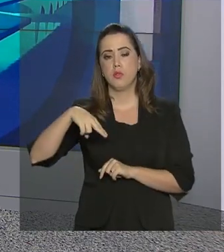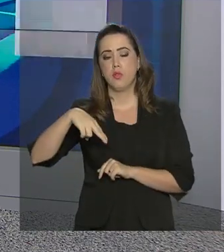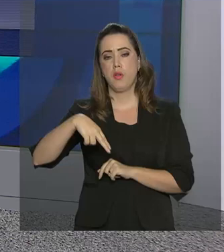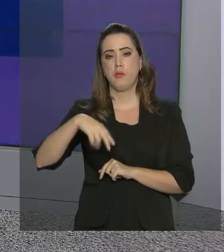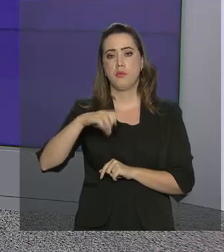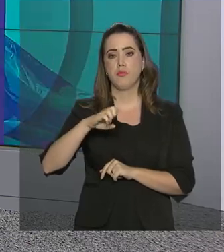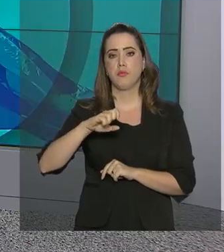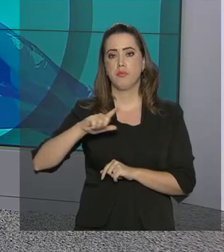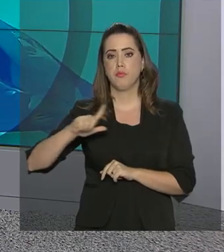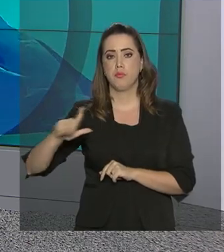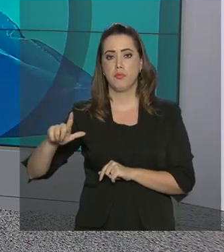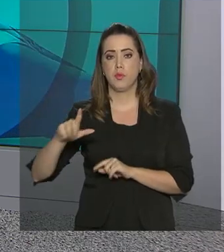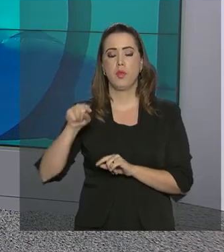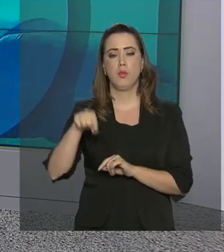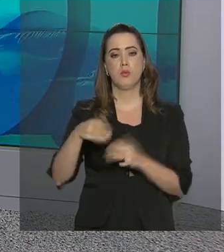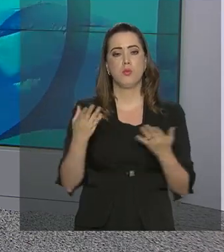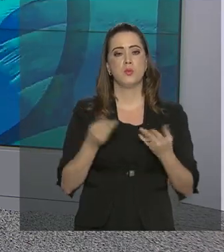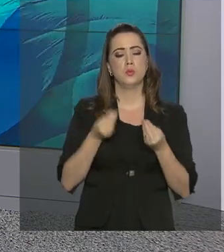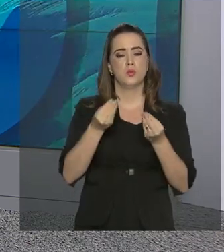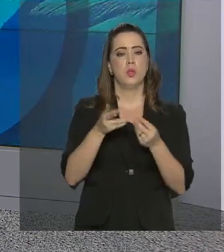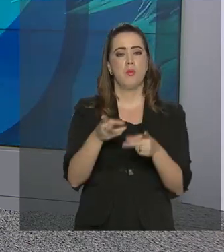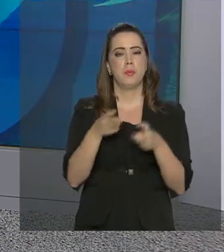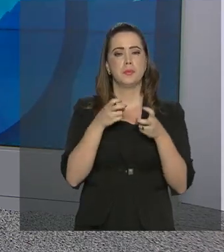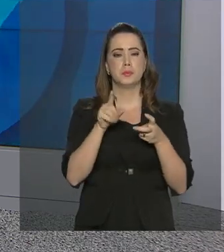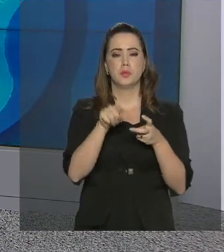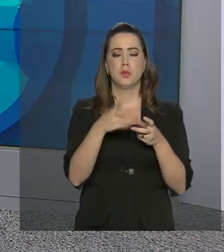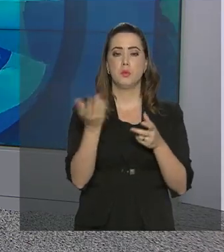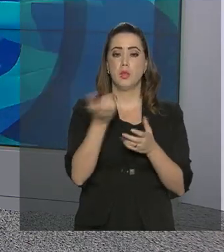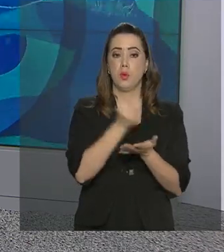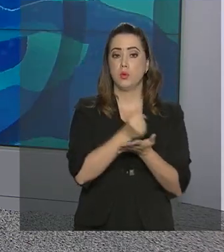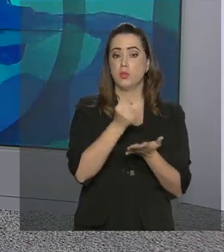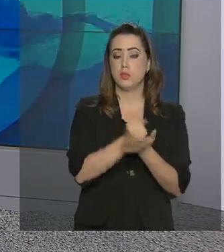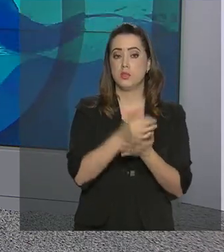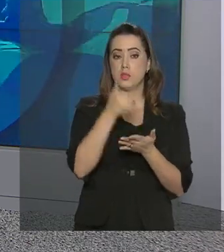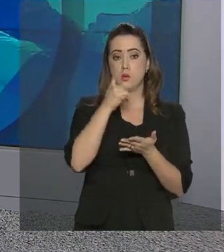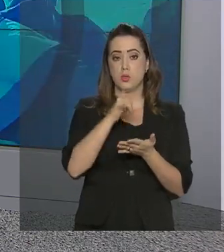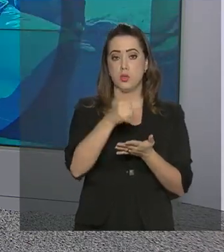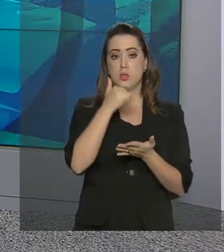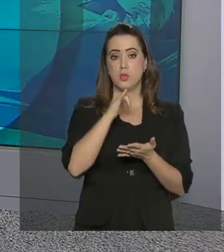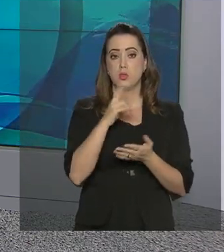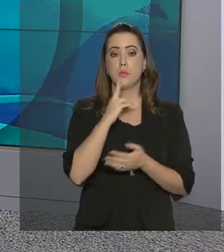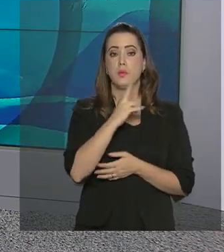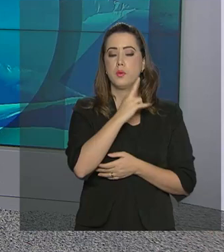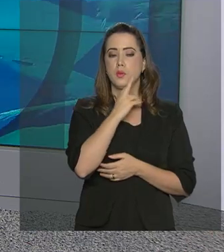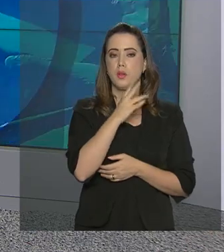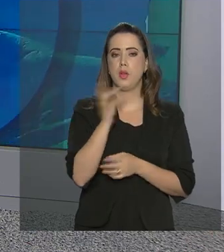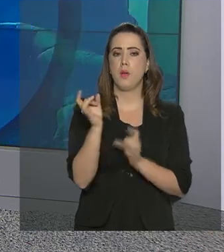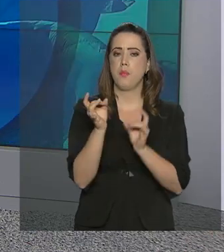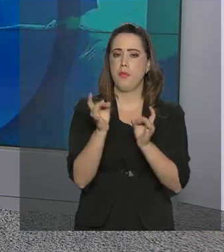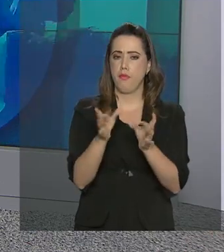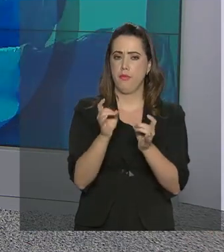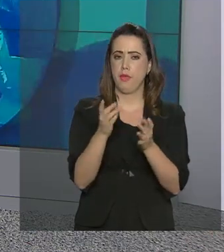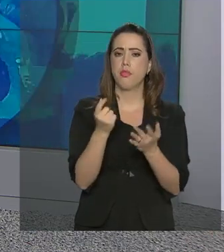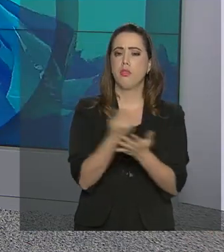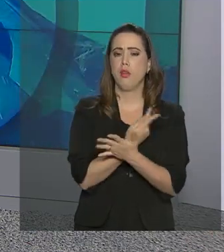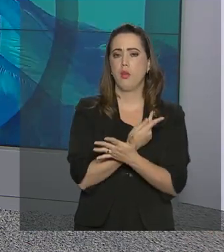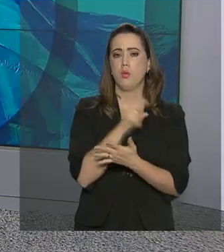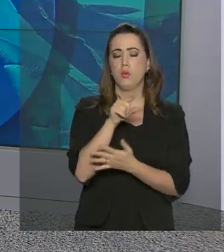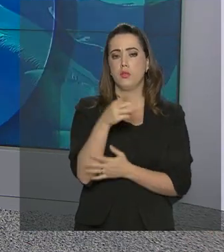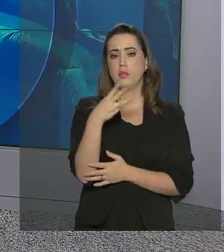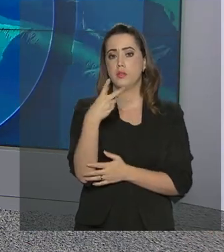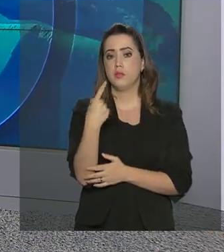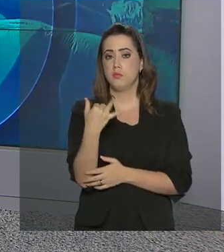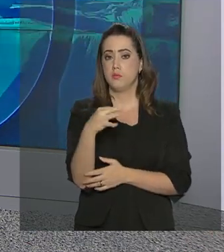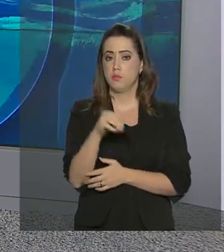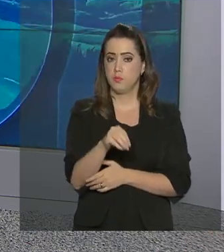a Agência Nacional de Energia Elétrica, prevê a contratação de energia para Roraima. O leilão está previsto para 31